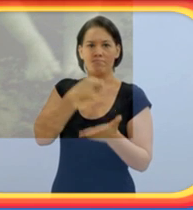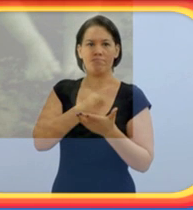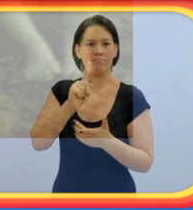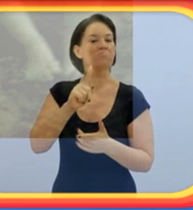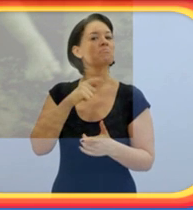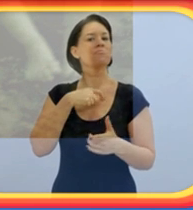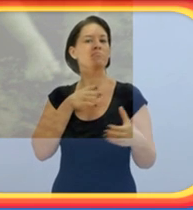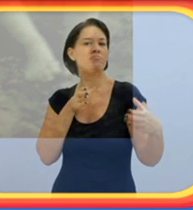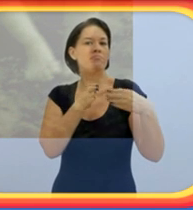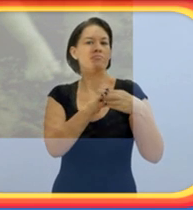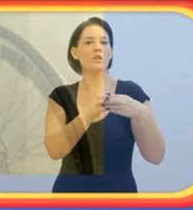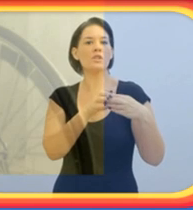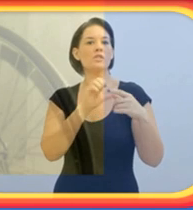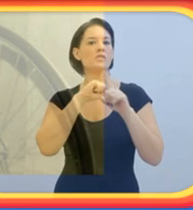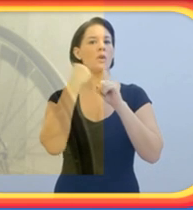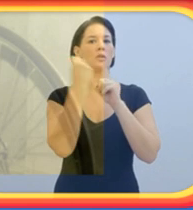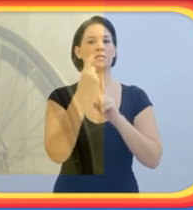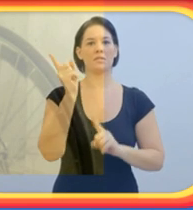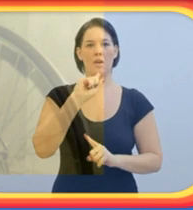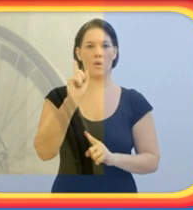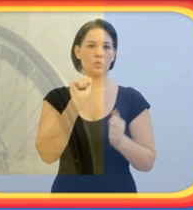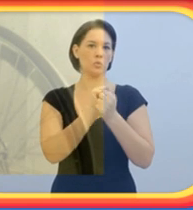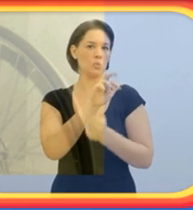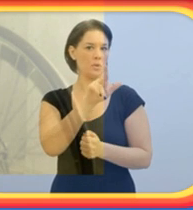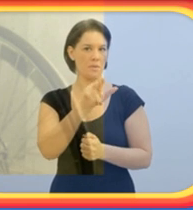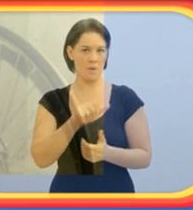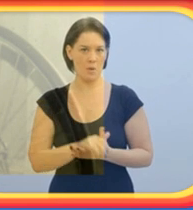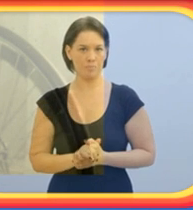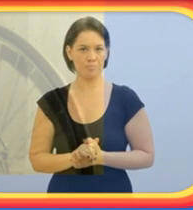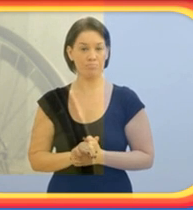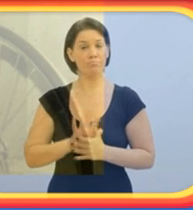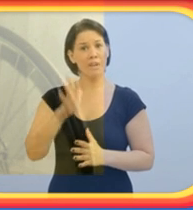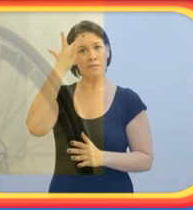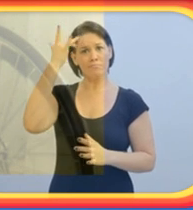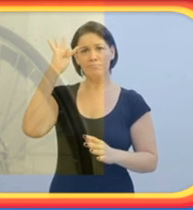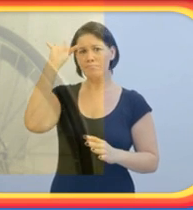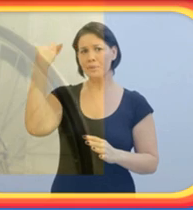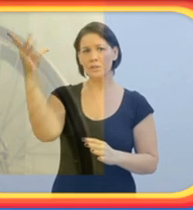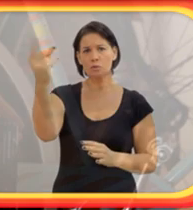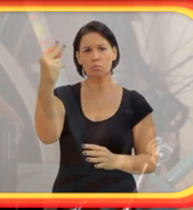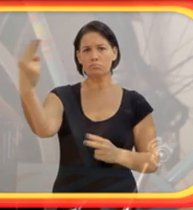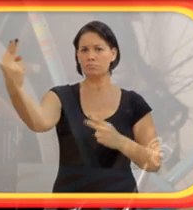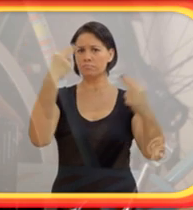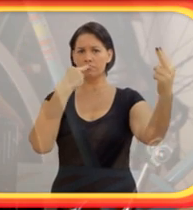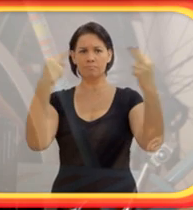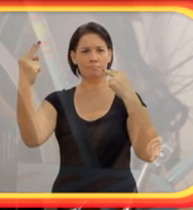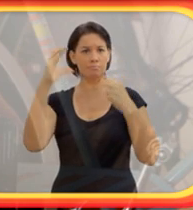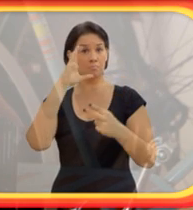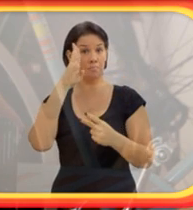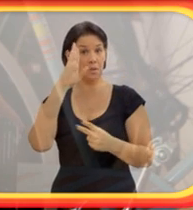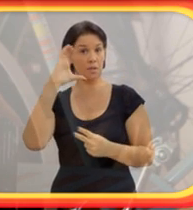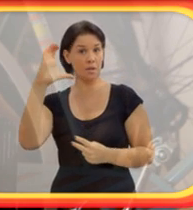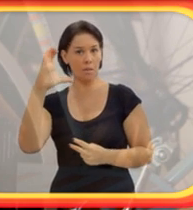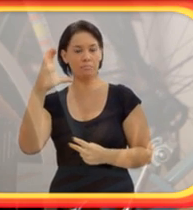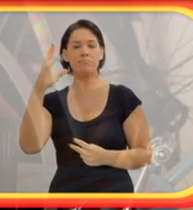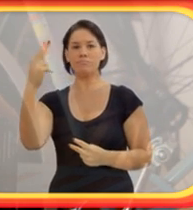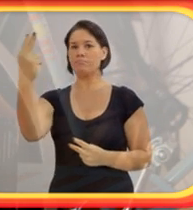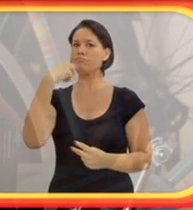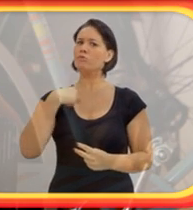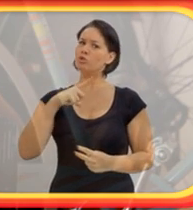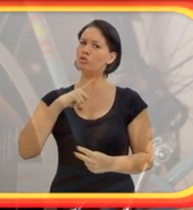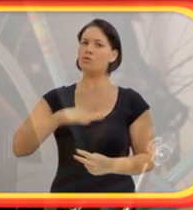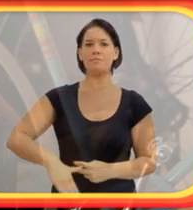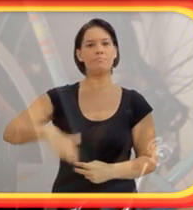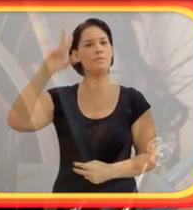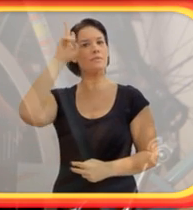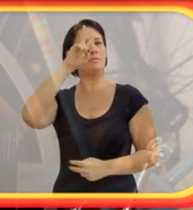maneiras. Porque se não fosse ela insistir que eu me socializasse, não só com meus irmãos, mas com todas as pessoas. Depois que